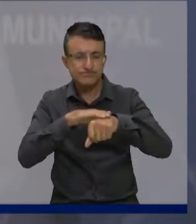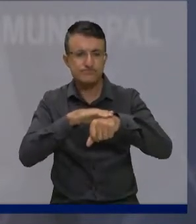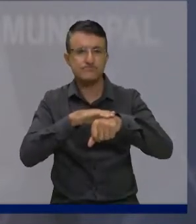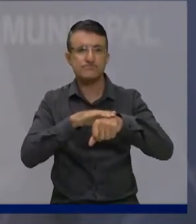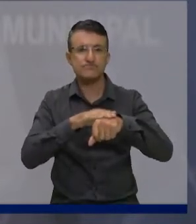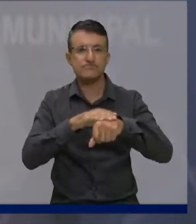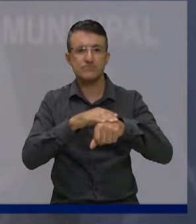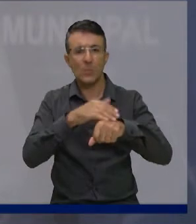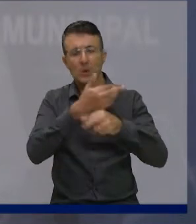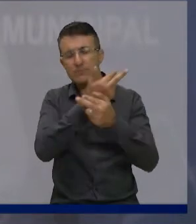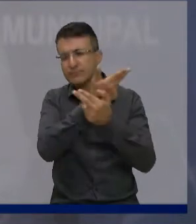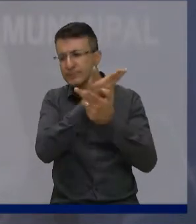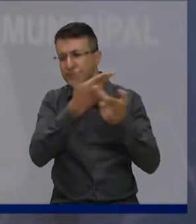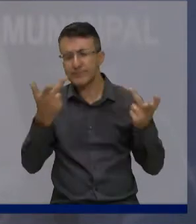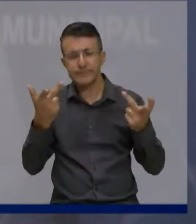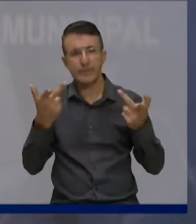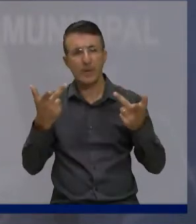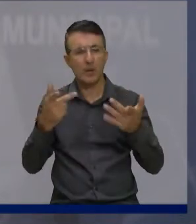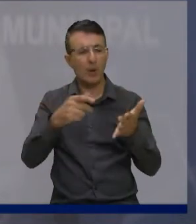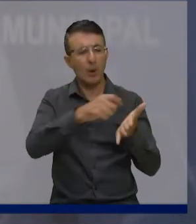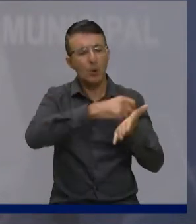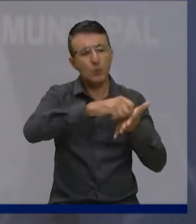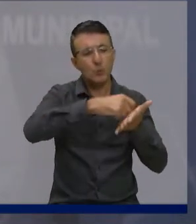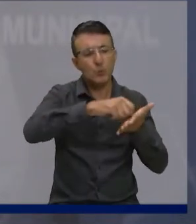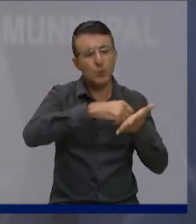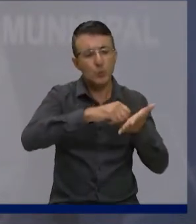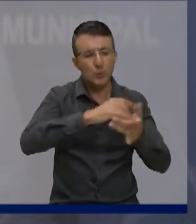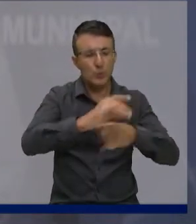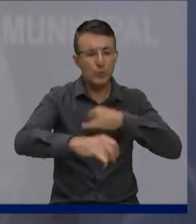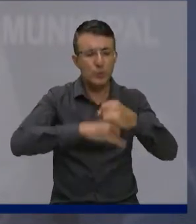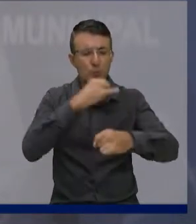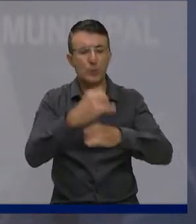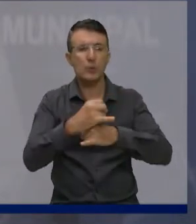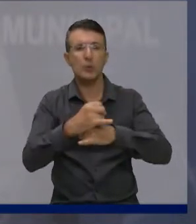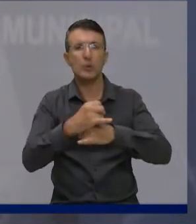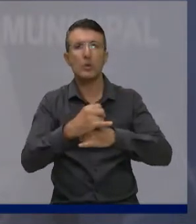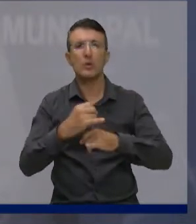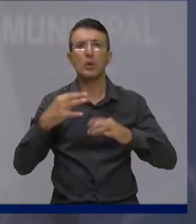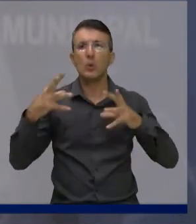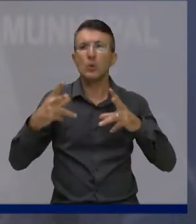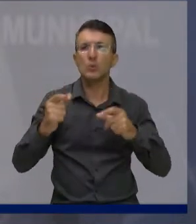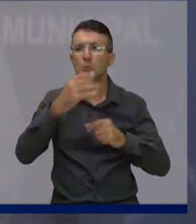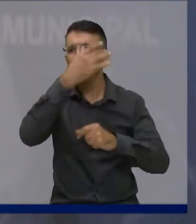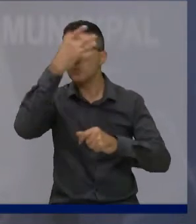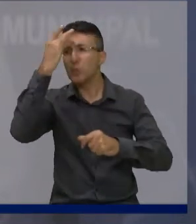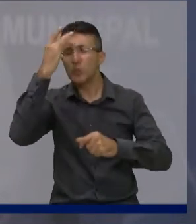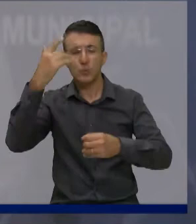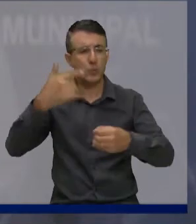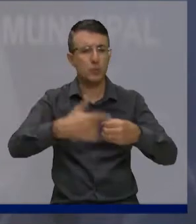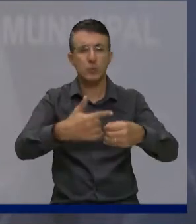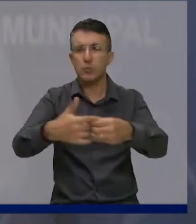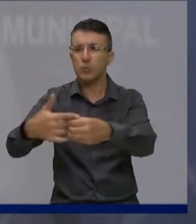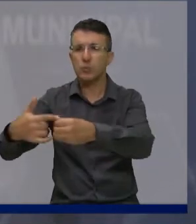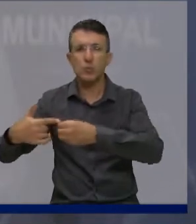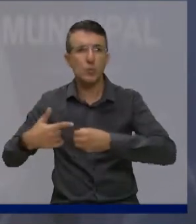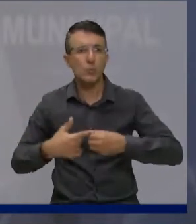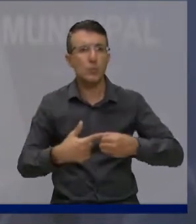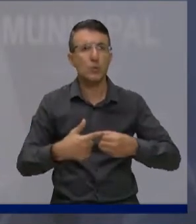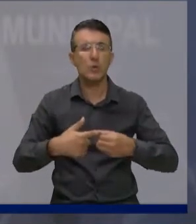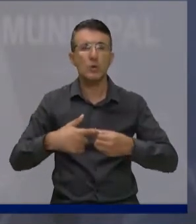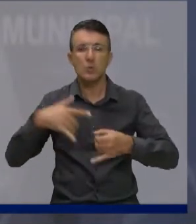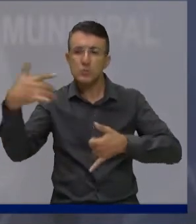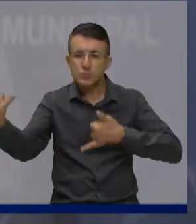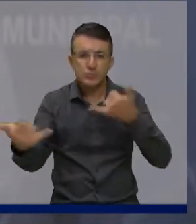pudessem estar falando o que tem acontecido no seu bairro, na sua rua com relação à Sabesp. E diversas situações